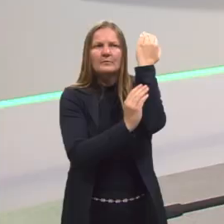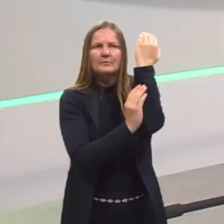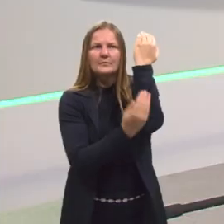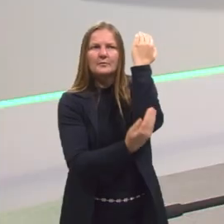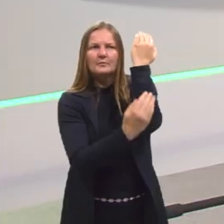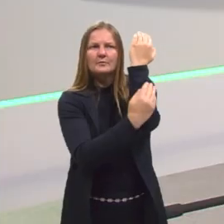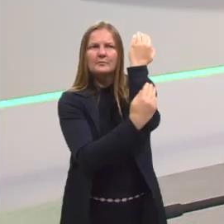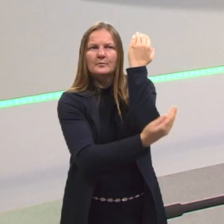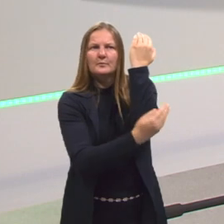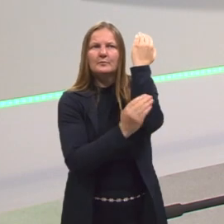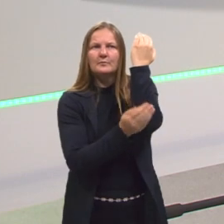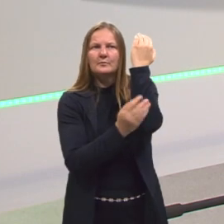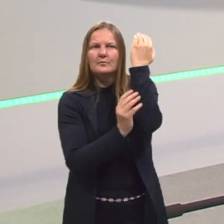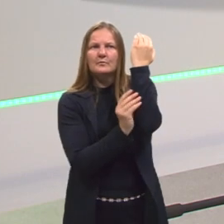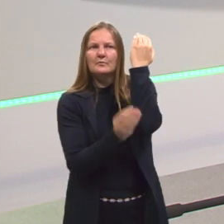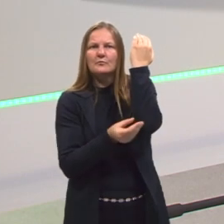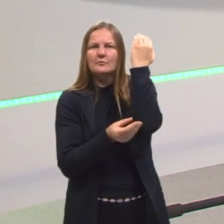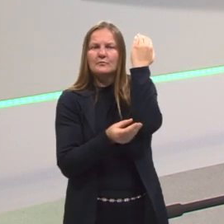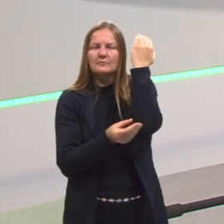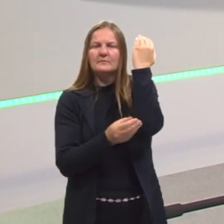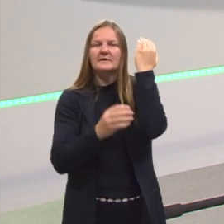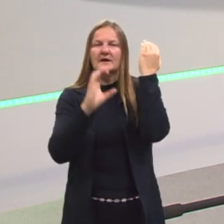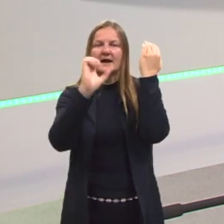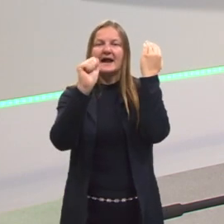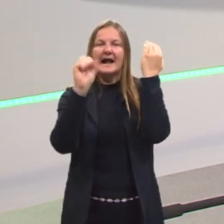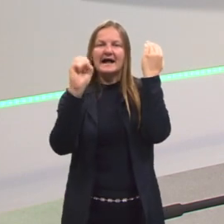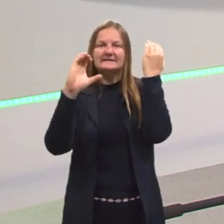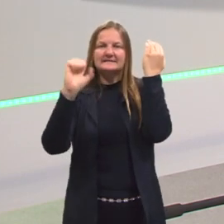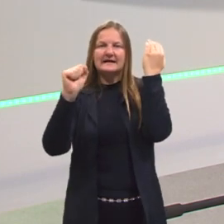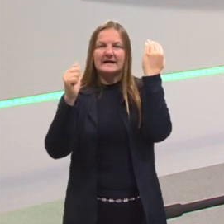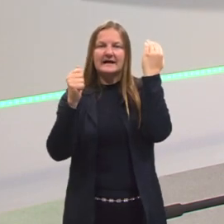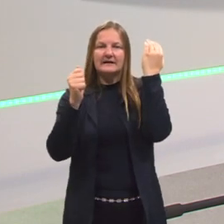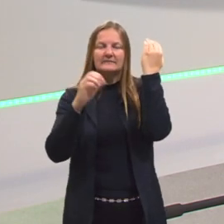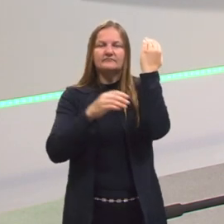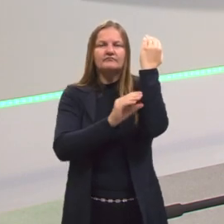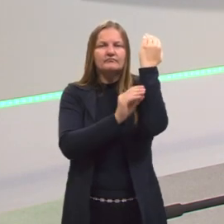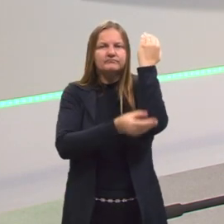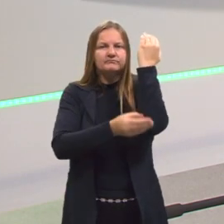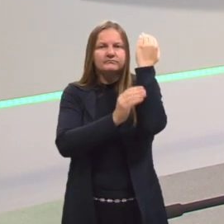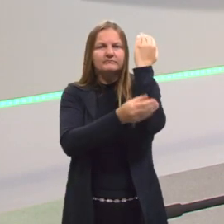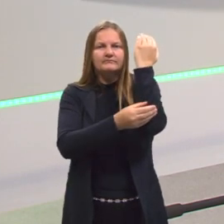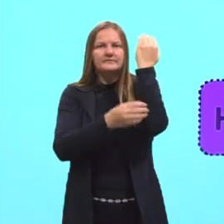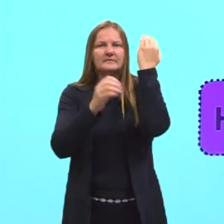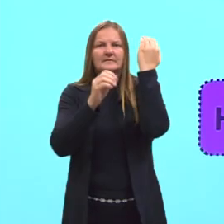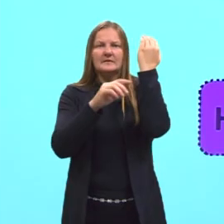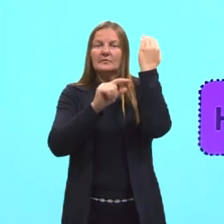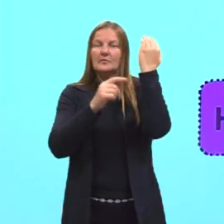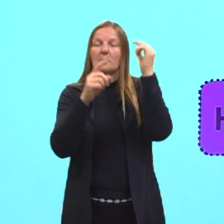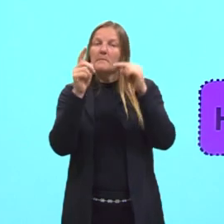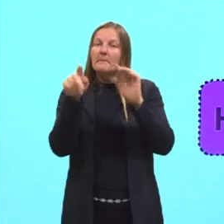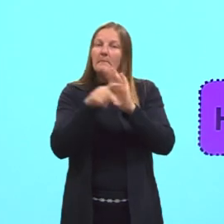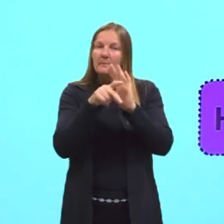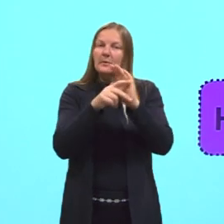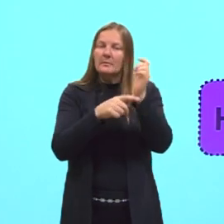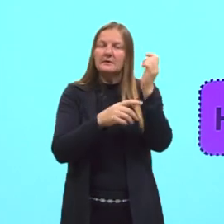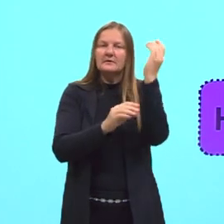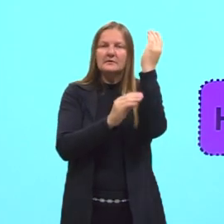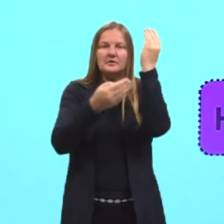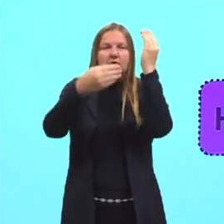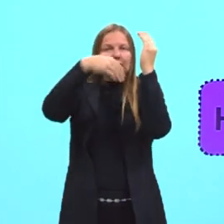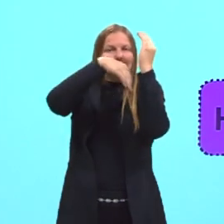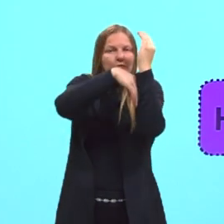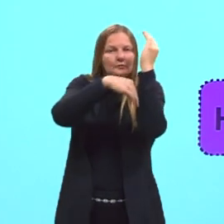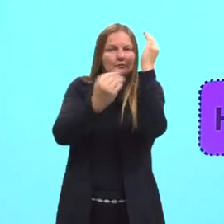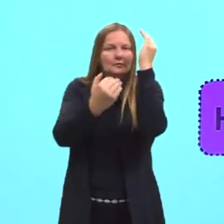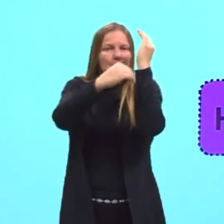a gente força. Ou até mesmo naturalmente. Então, essa parte é o suber. A parte um pouquinho mais interna